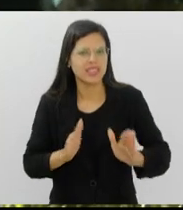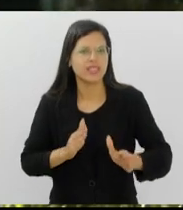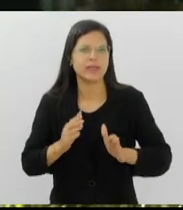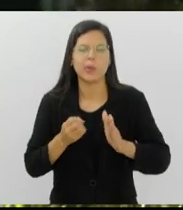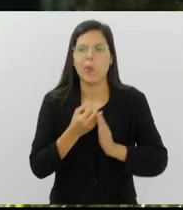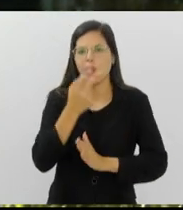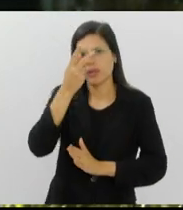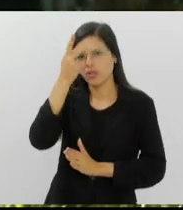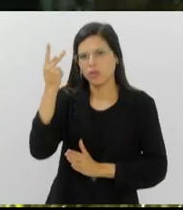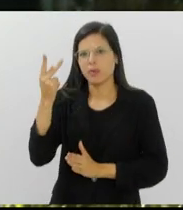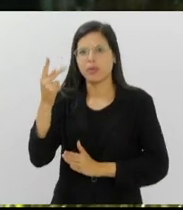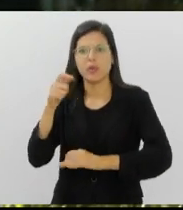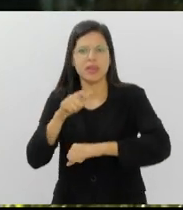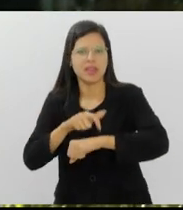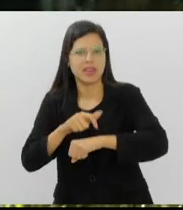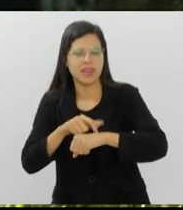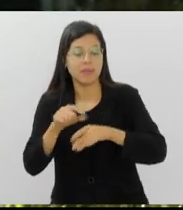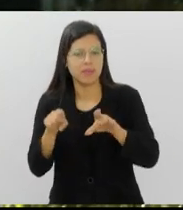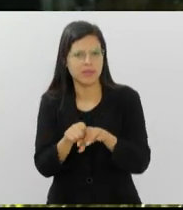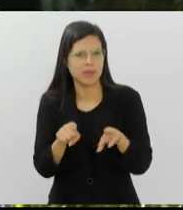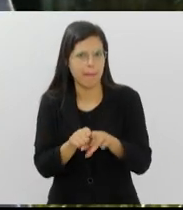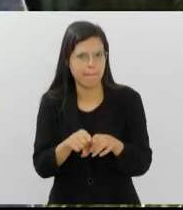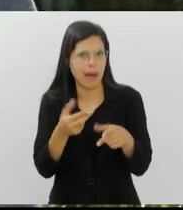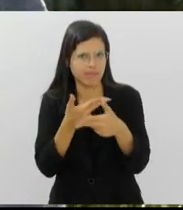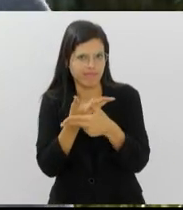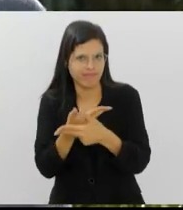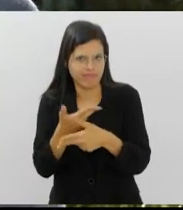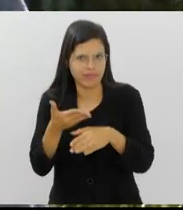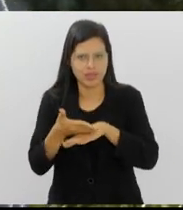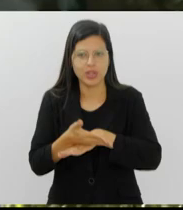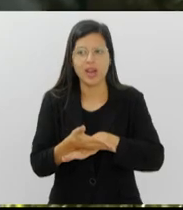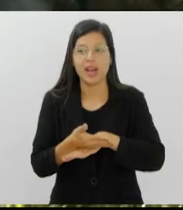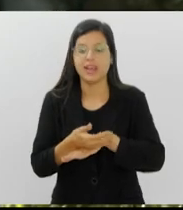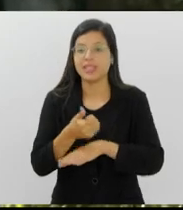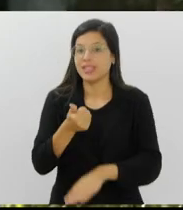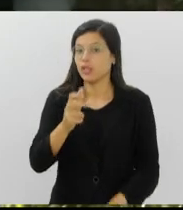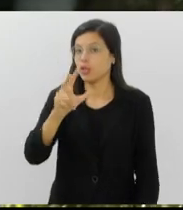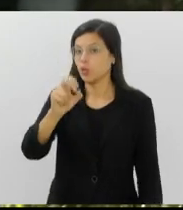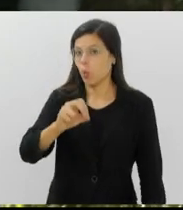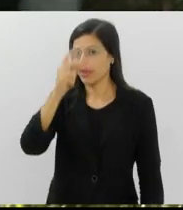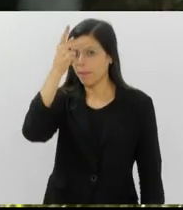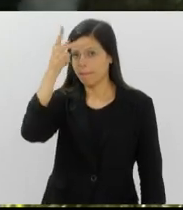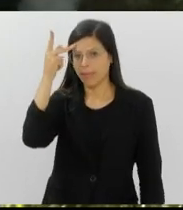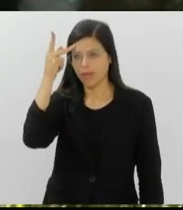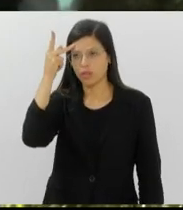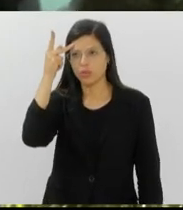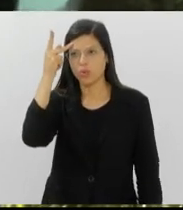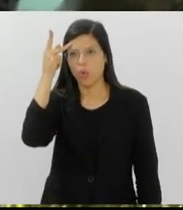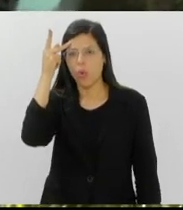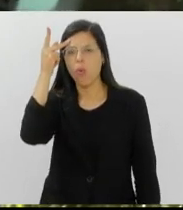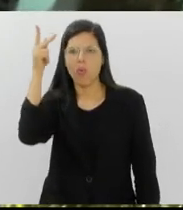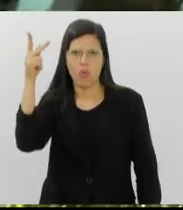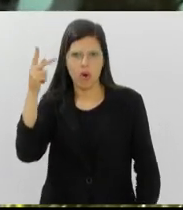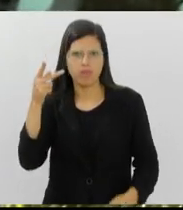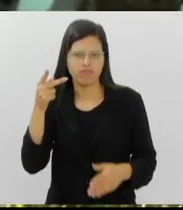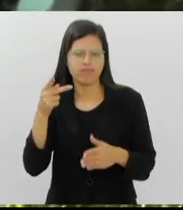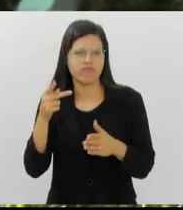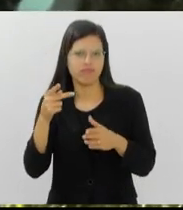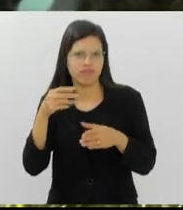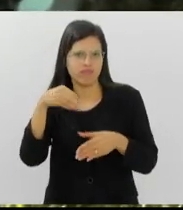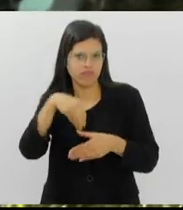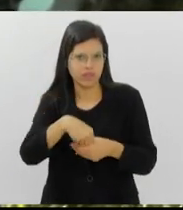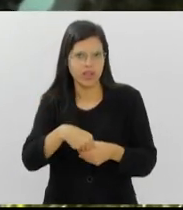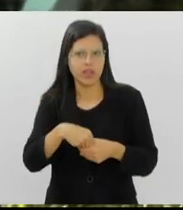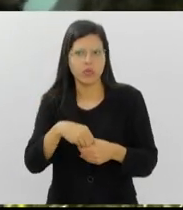para subir até o Alto do Cristo Redentor? Então, esses trens novos transportam 150 pessoas por viagem, a cada 15